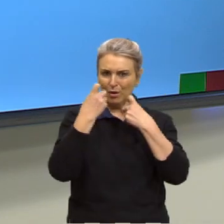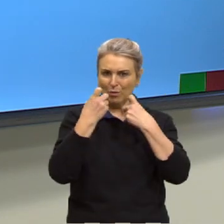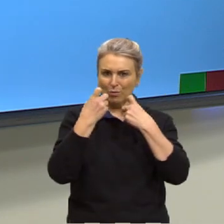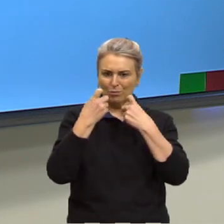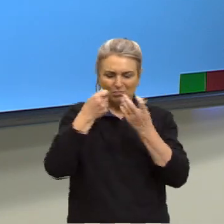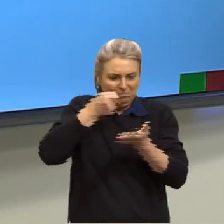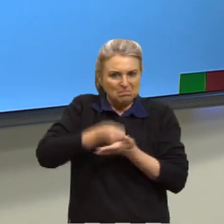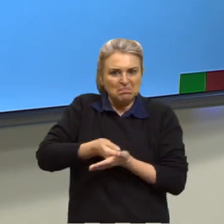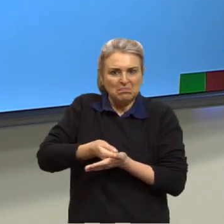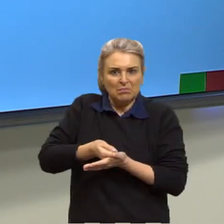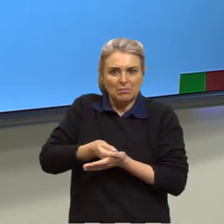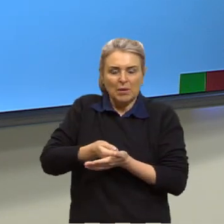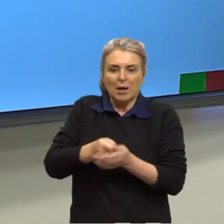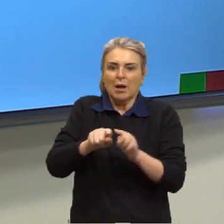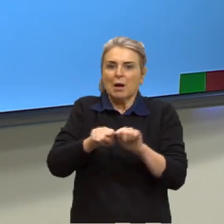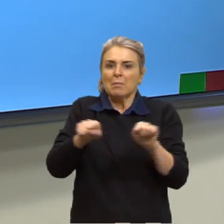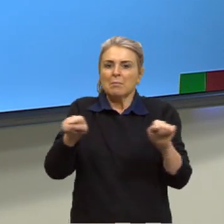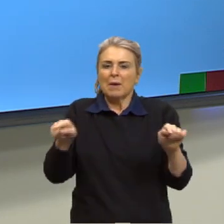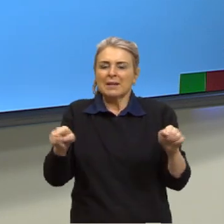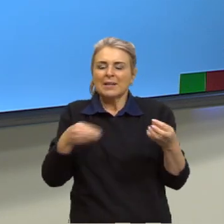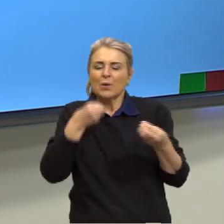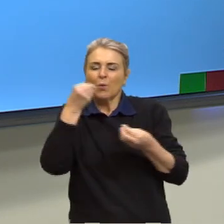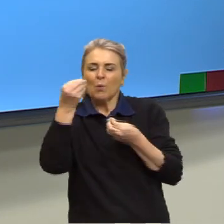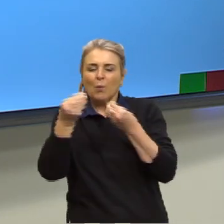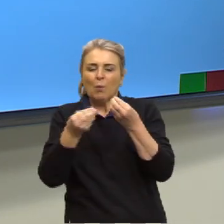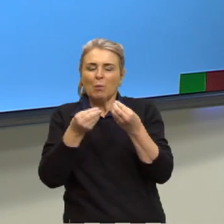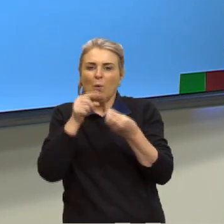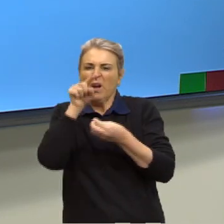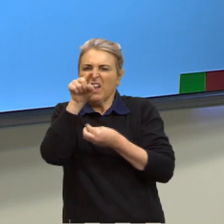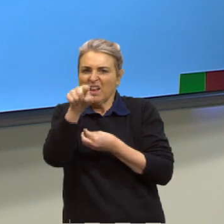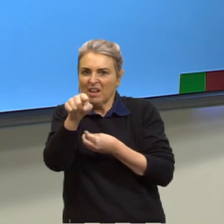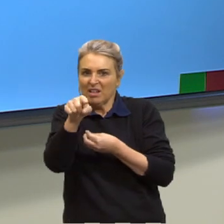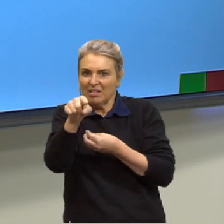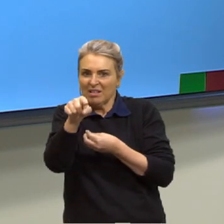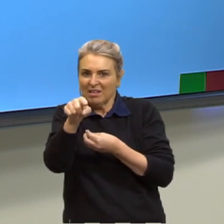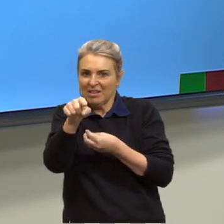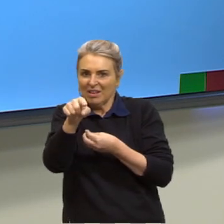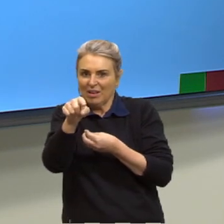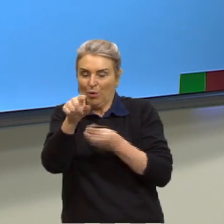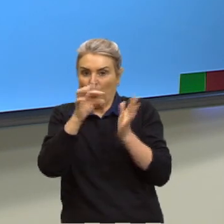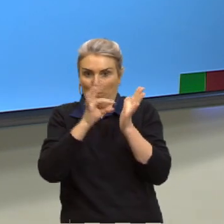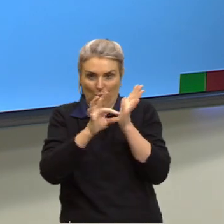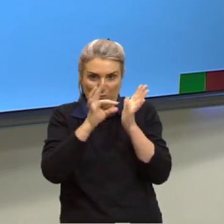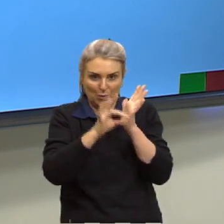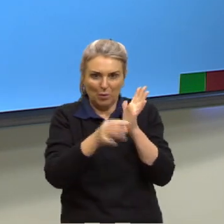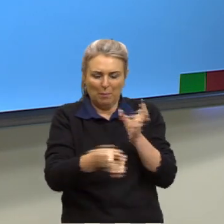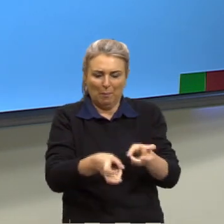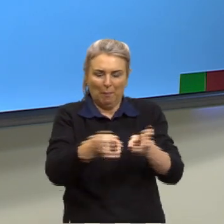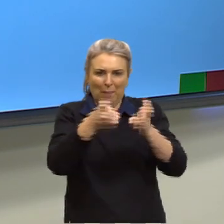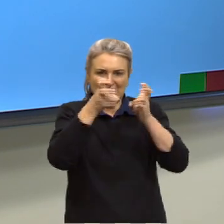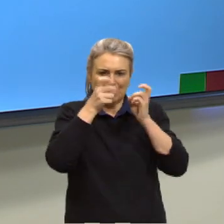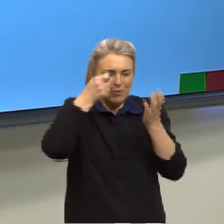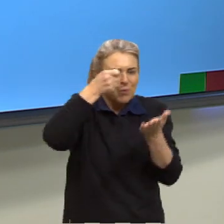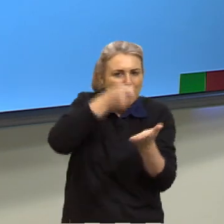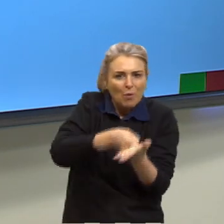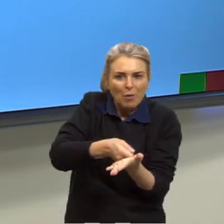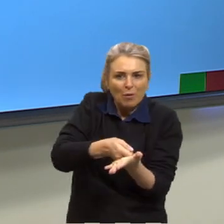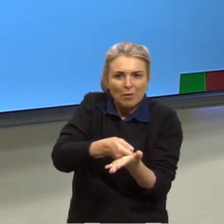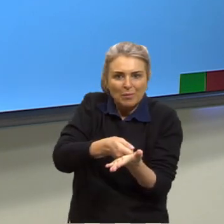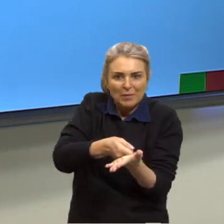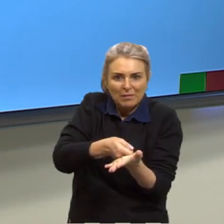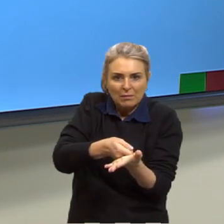mas isso é como ele enxerga essa cobrança. De repente, essa cobrança de fato não existe.